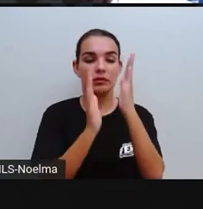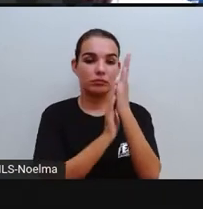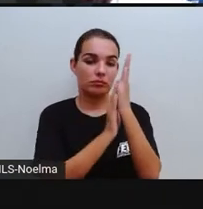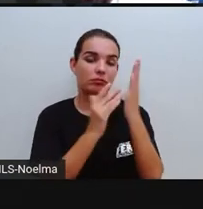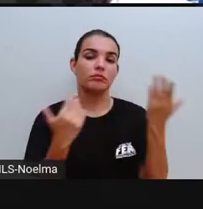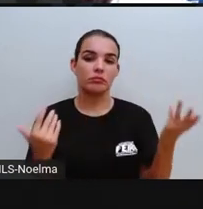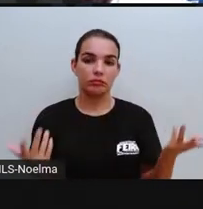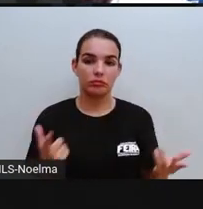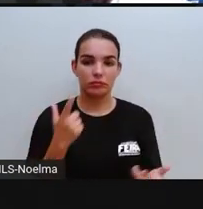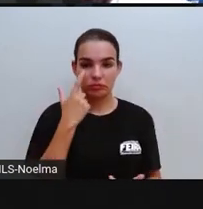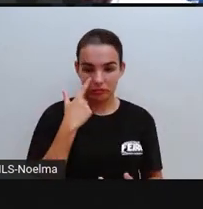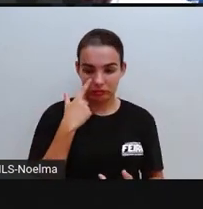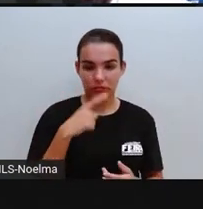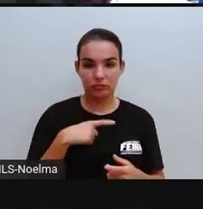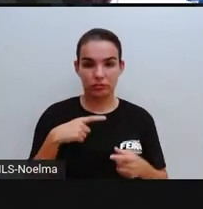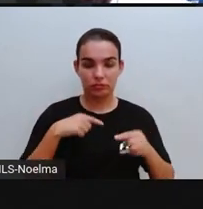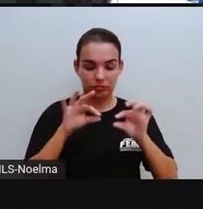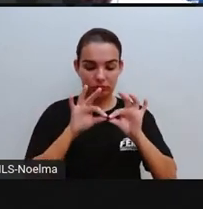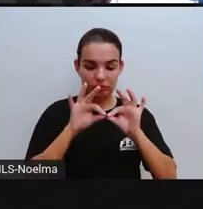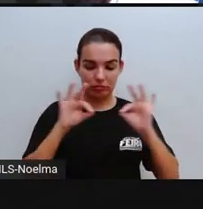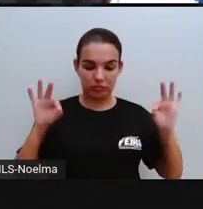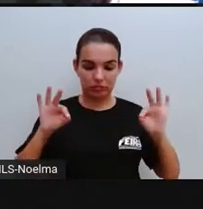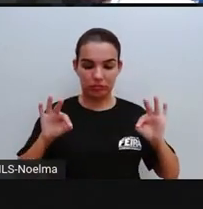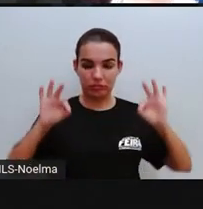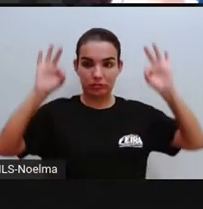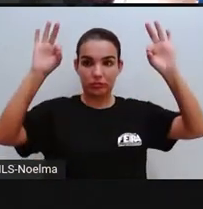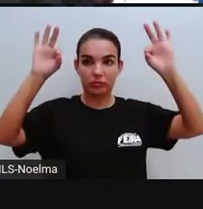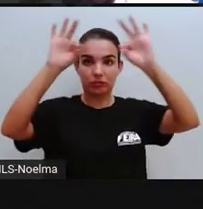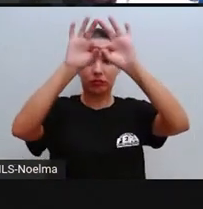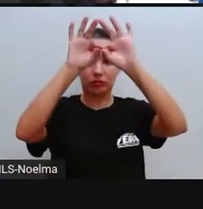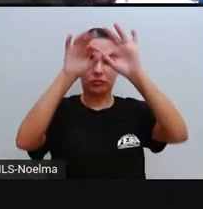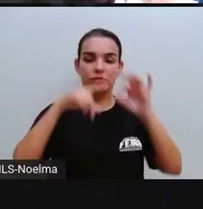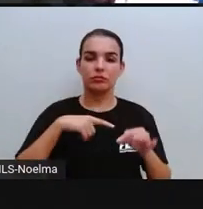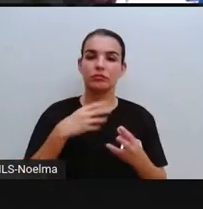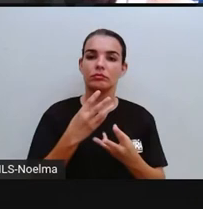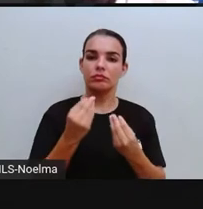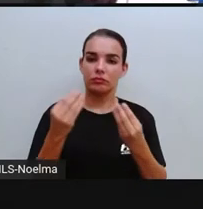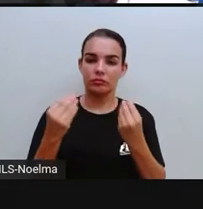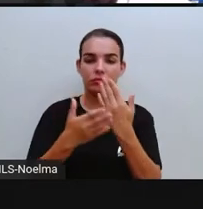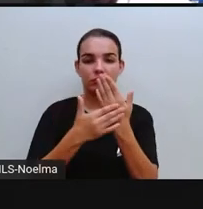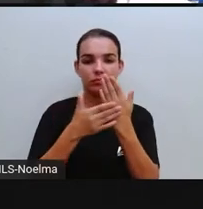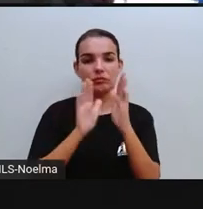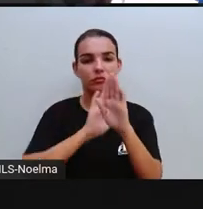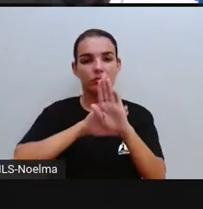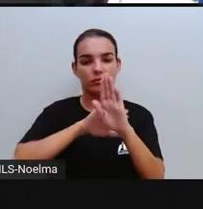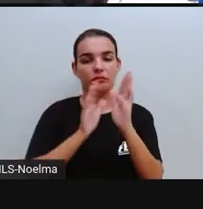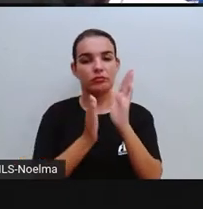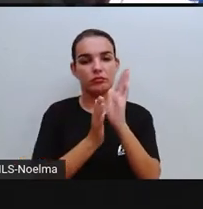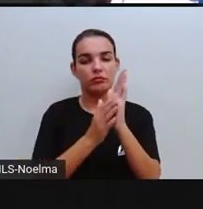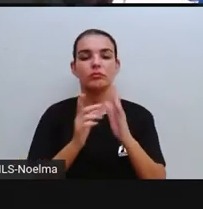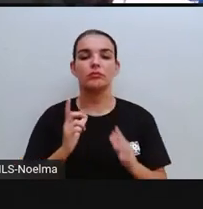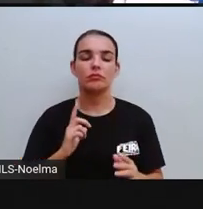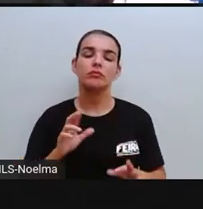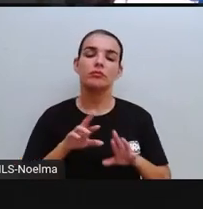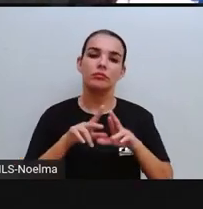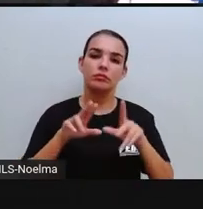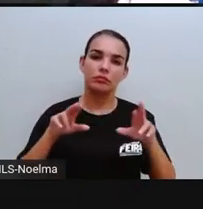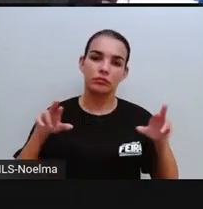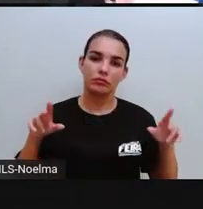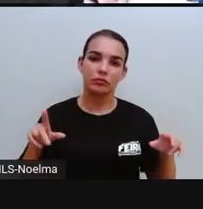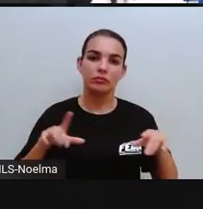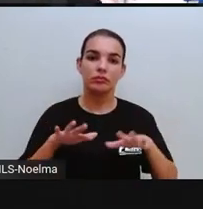retangular, ele tem os lados aqui. Então, ele tem várias faces. Então, a figura